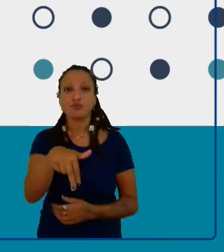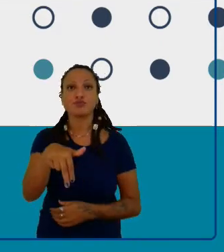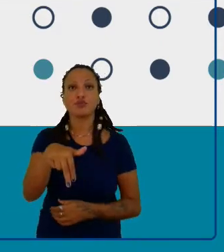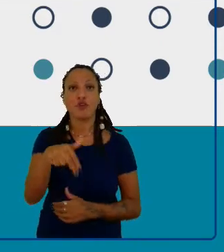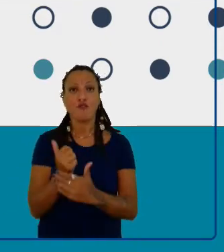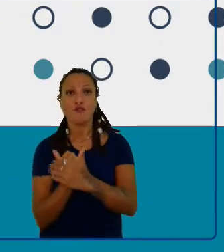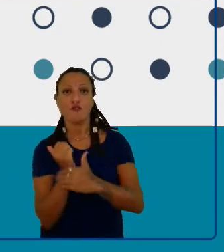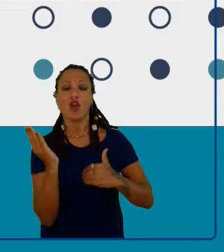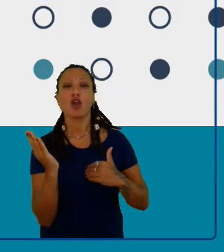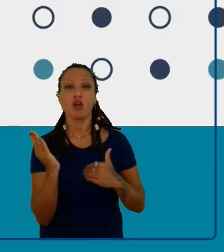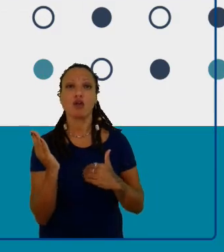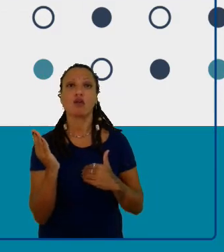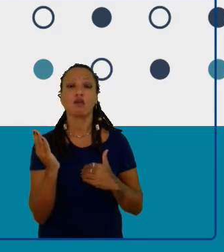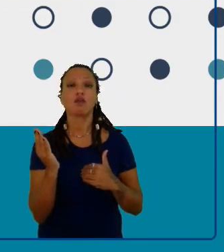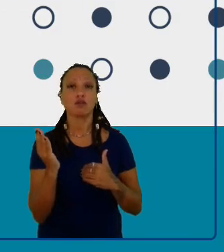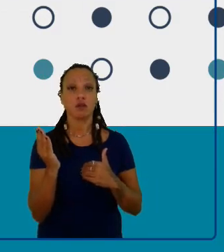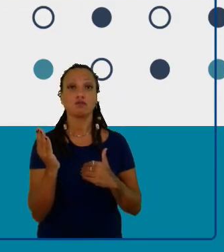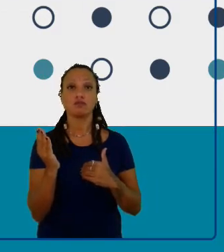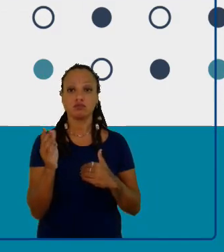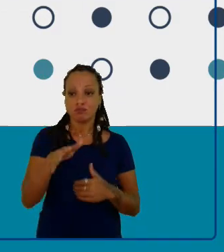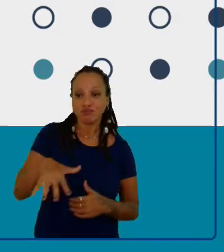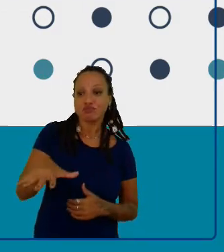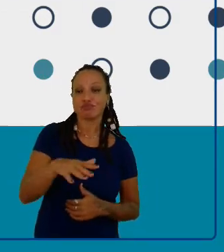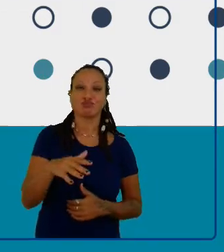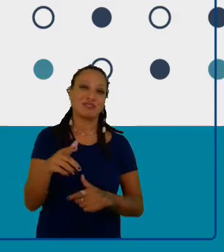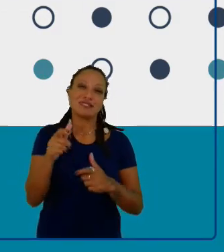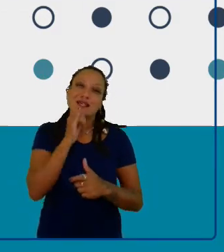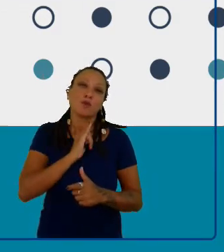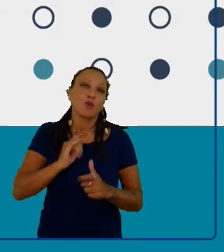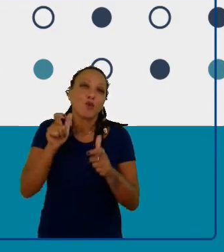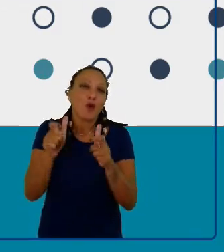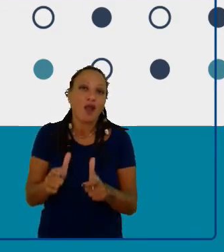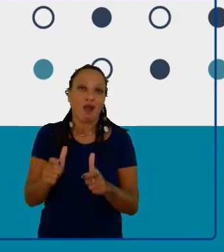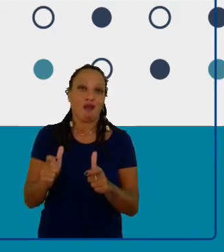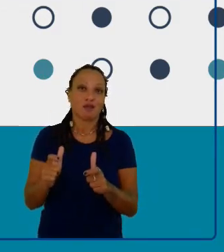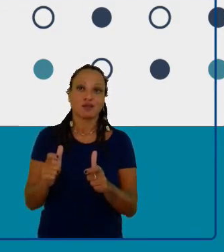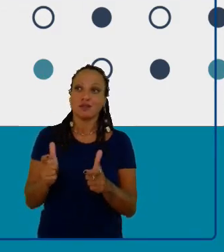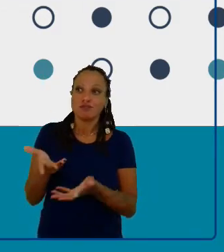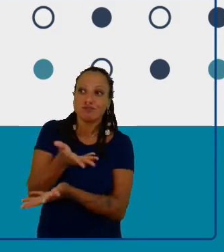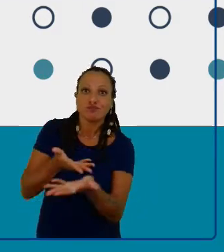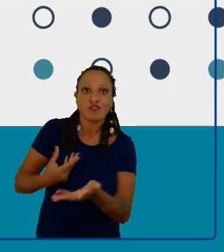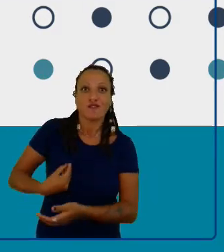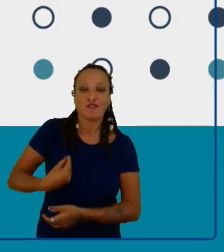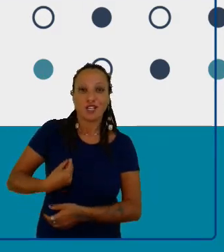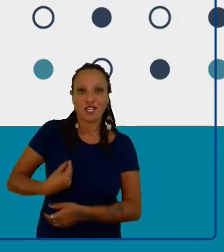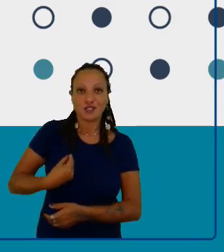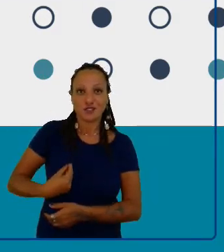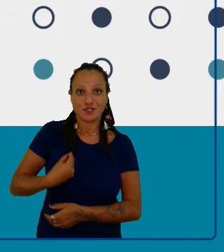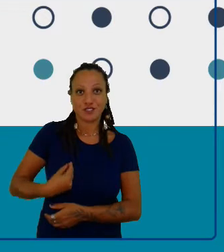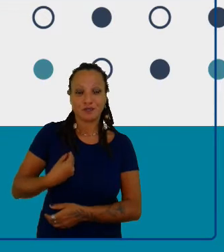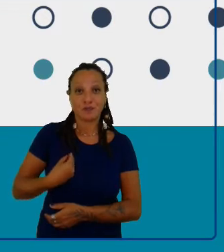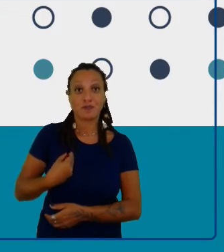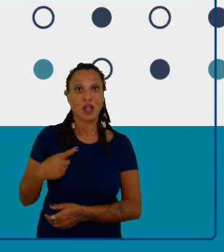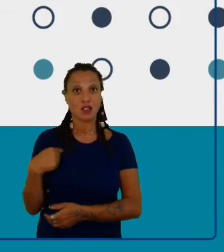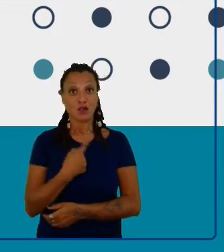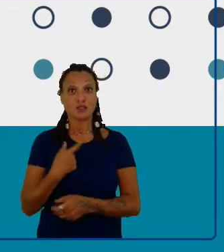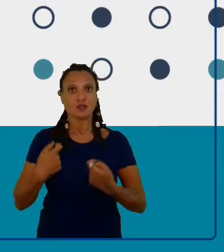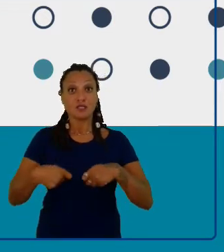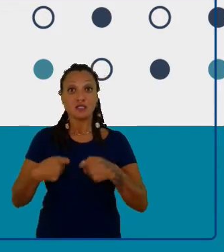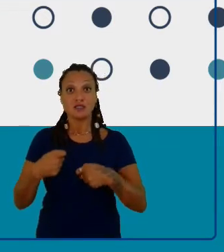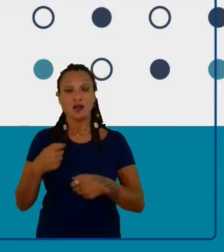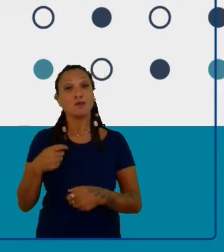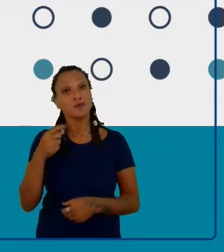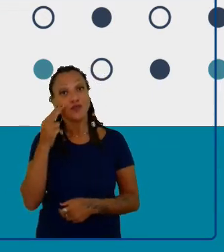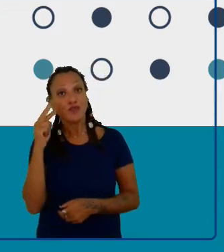fora, entre na comunidade, e eu diria aqui, provocando um pouquinho, que a gente olhe para a nossa escola como a